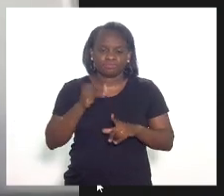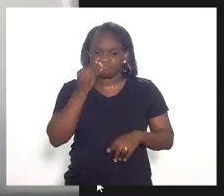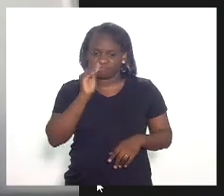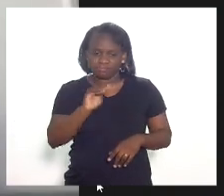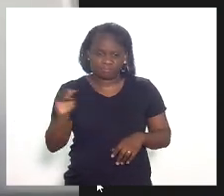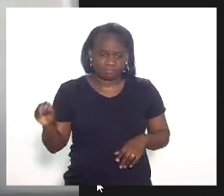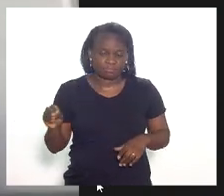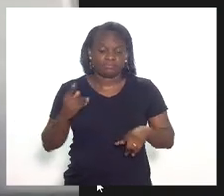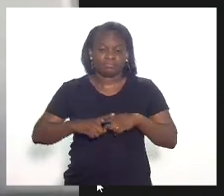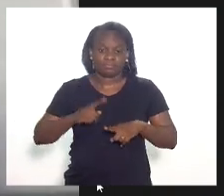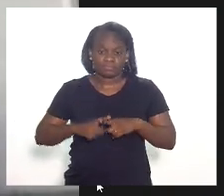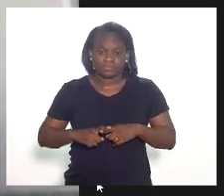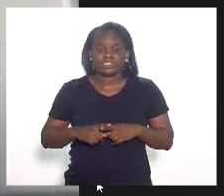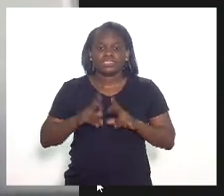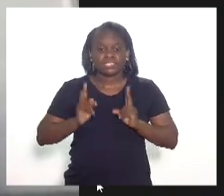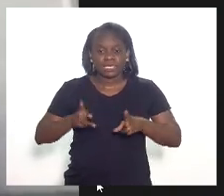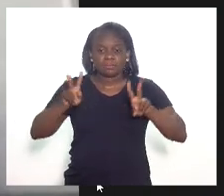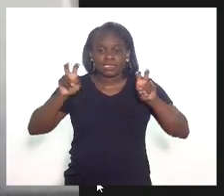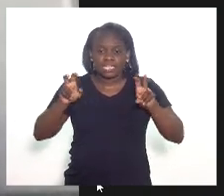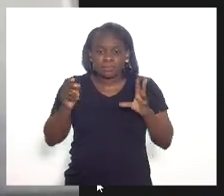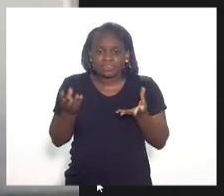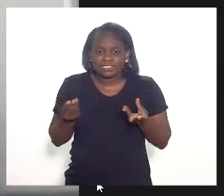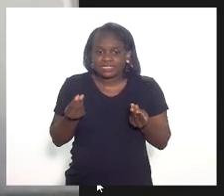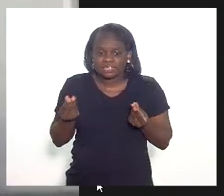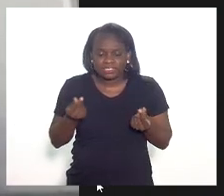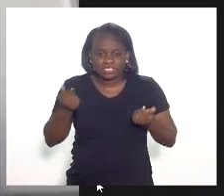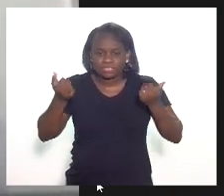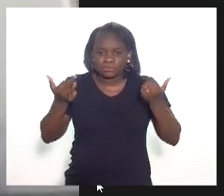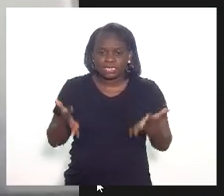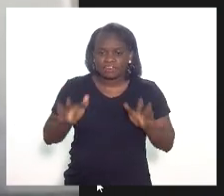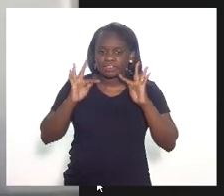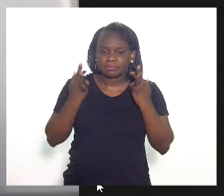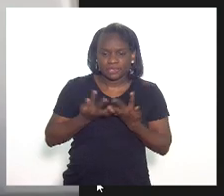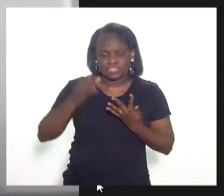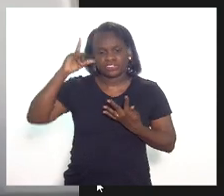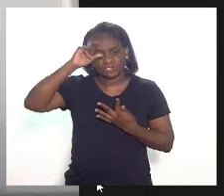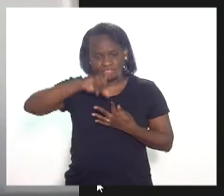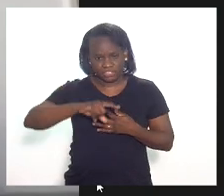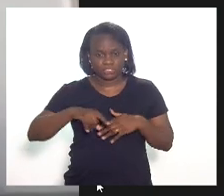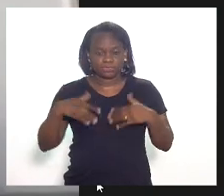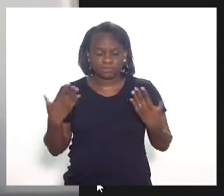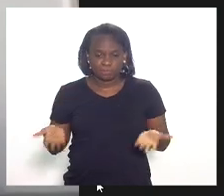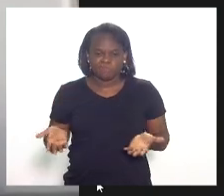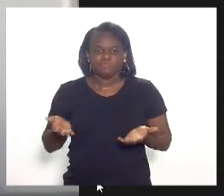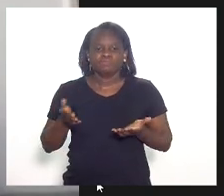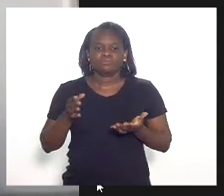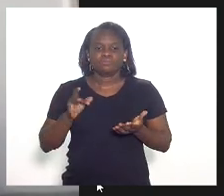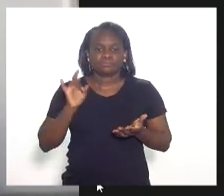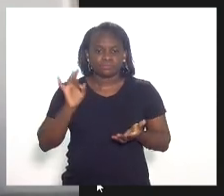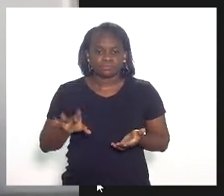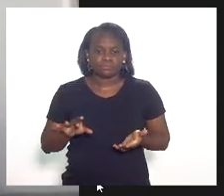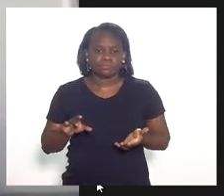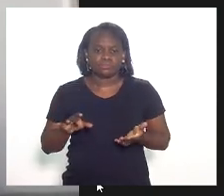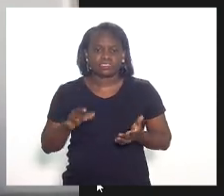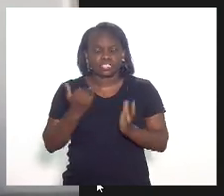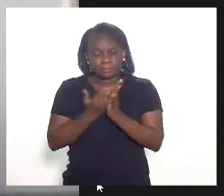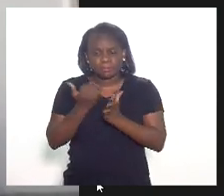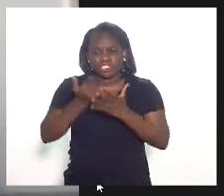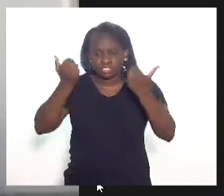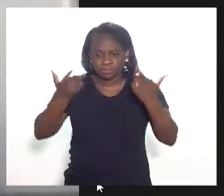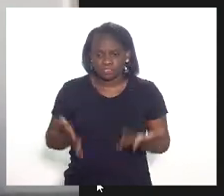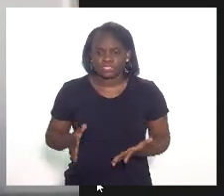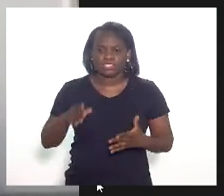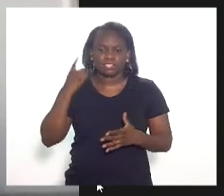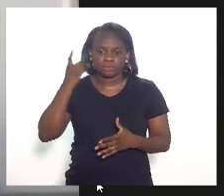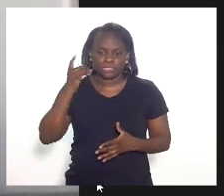porque é sempre um tema muito delicado para as famílias. Então, nesse sentido, só que corroborar com a fala